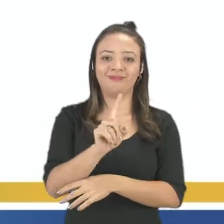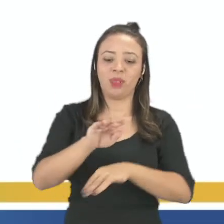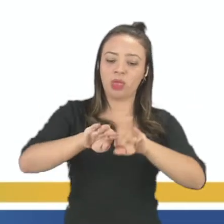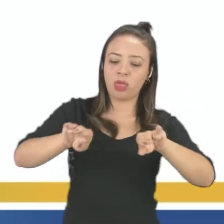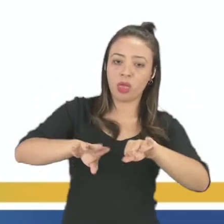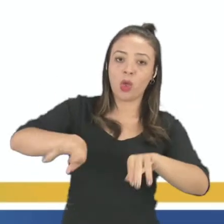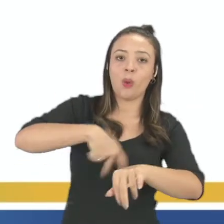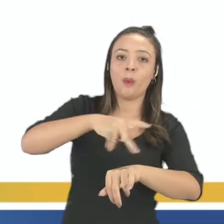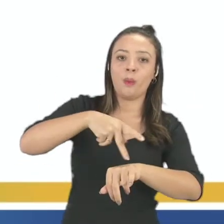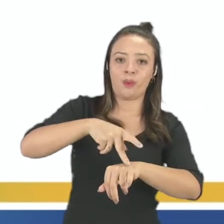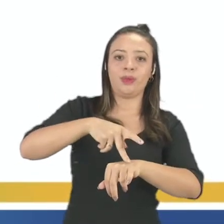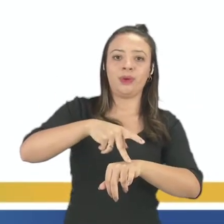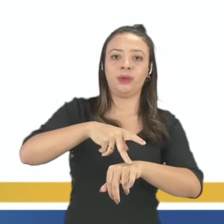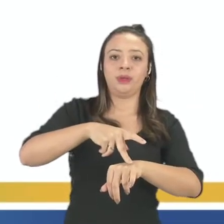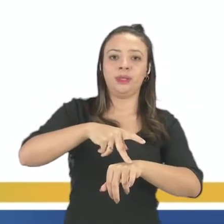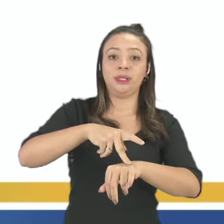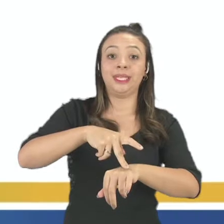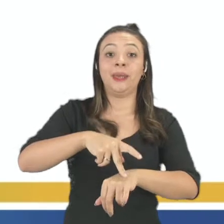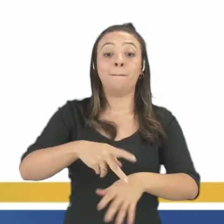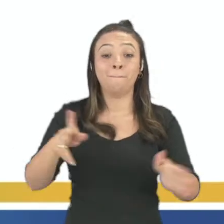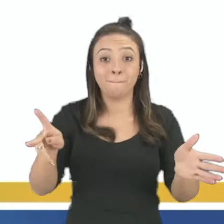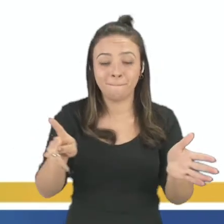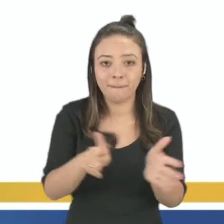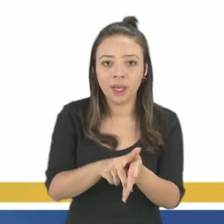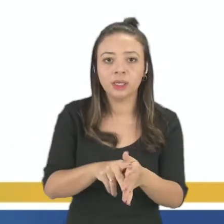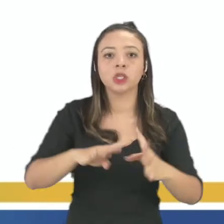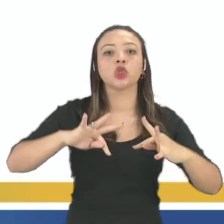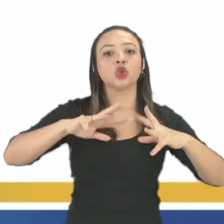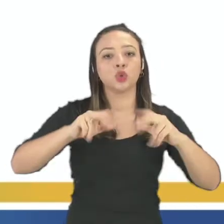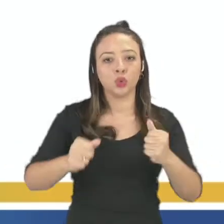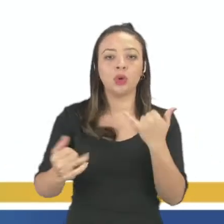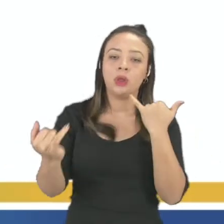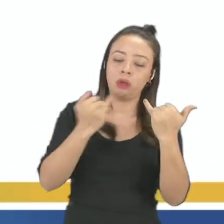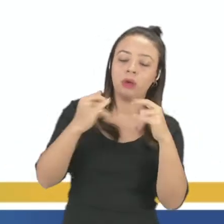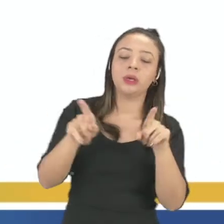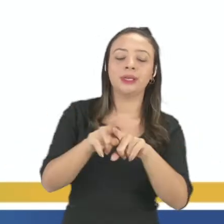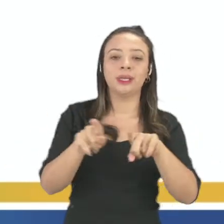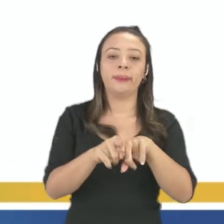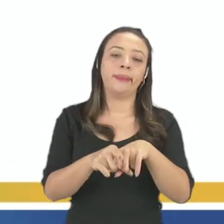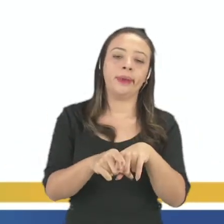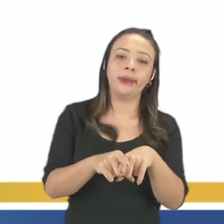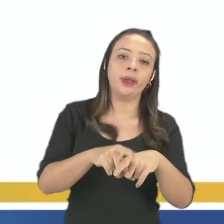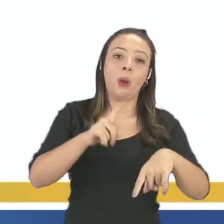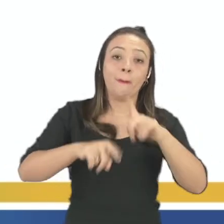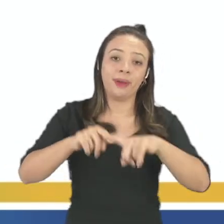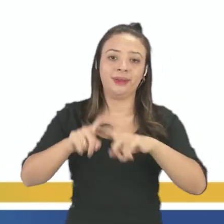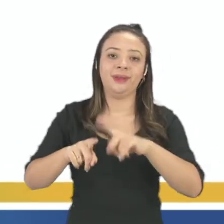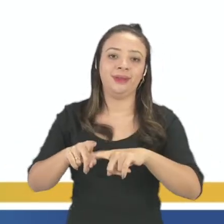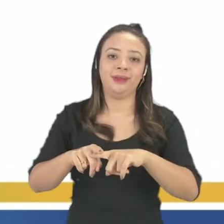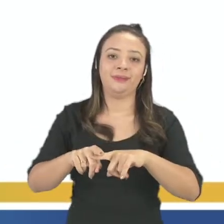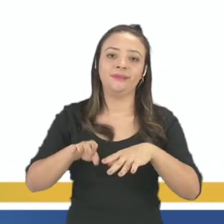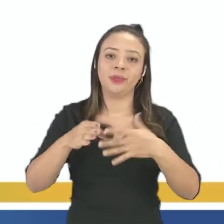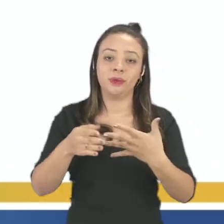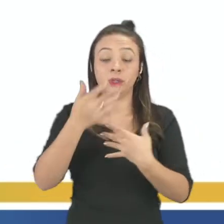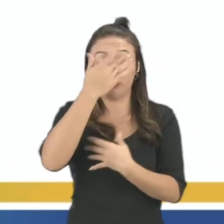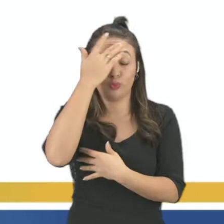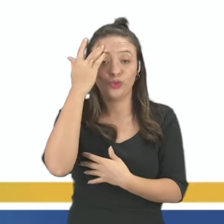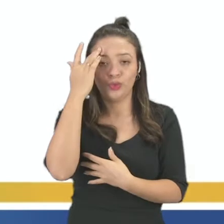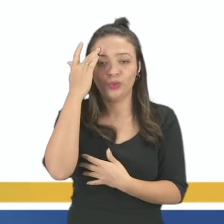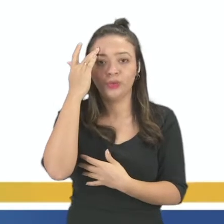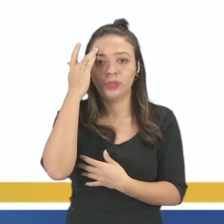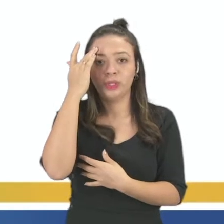detentor do recurso e para as comunidades tradicionais. Então, gente, as pessoas que cometem